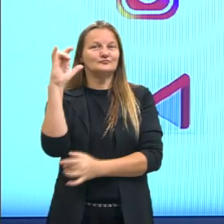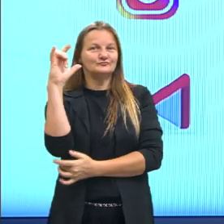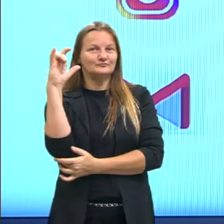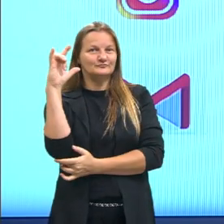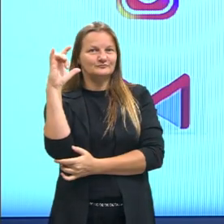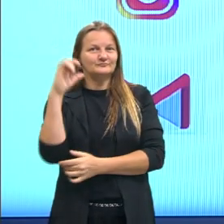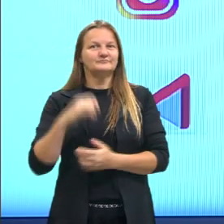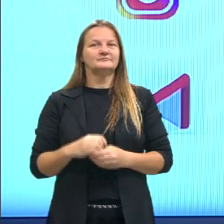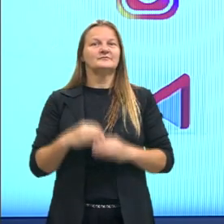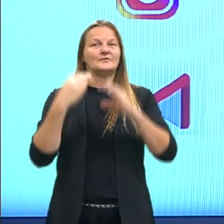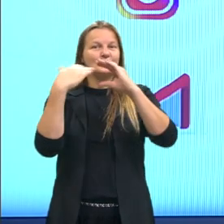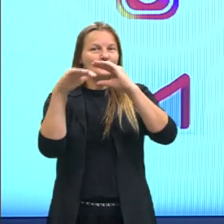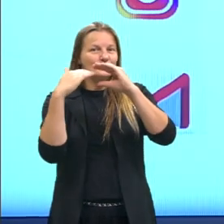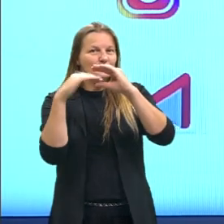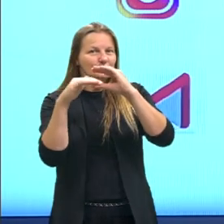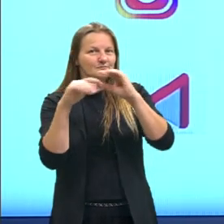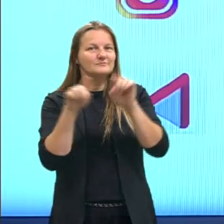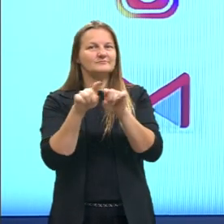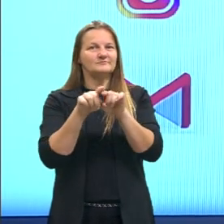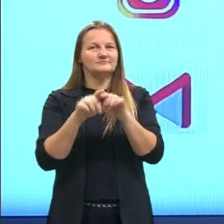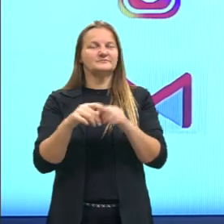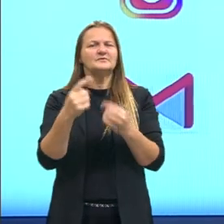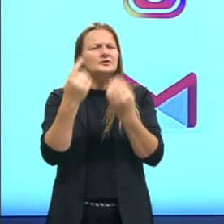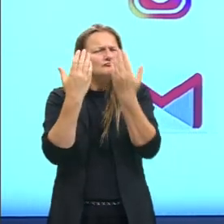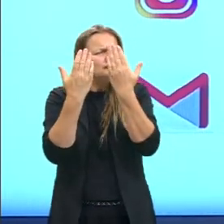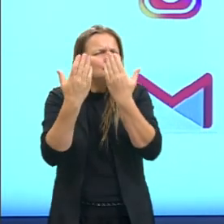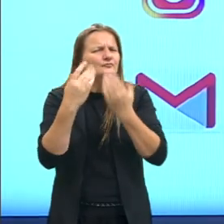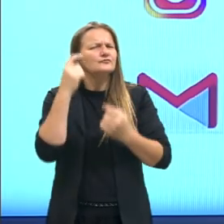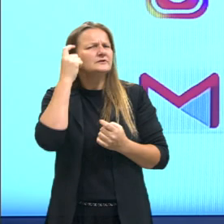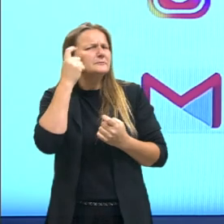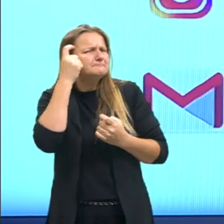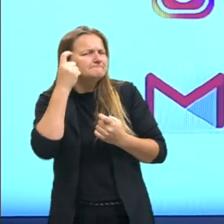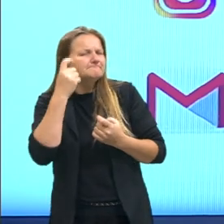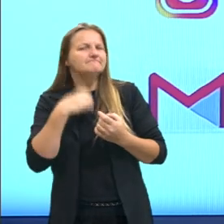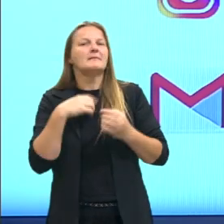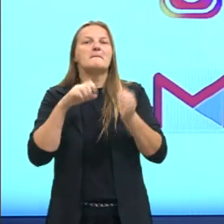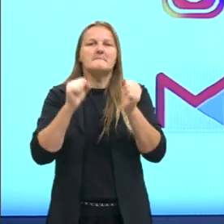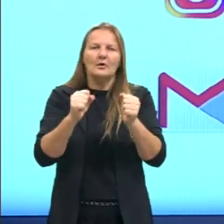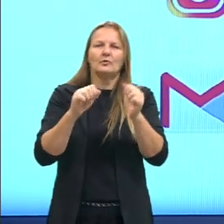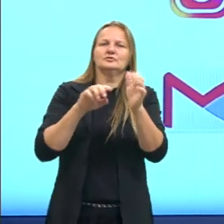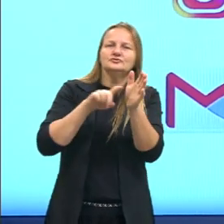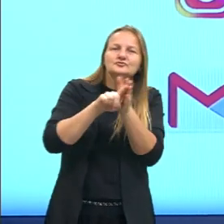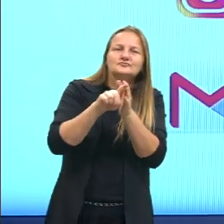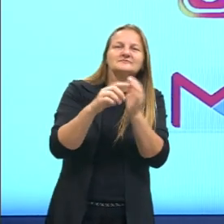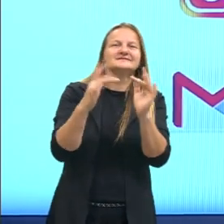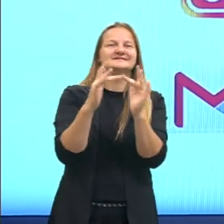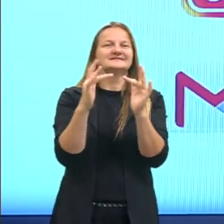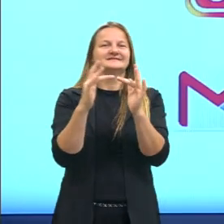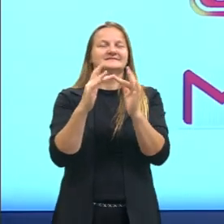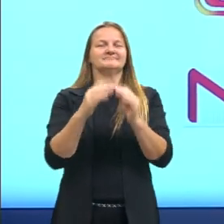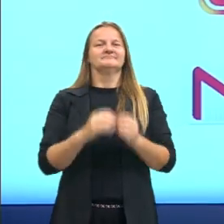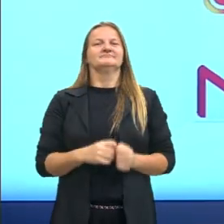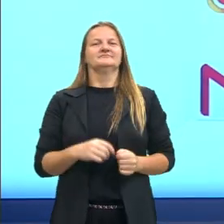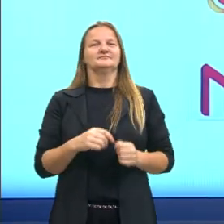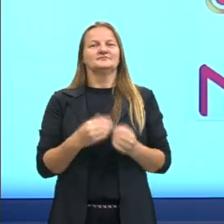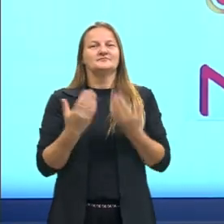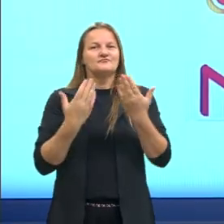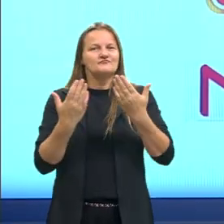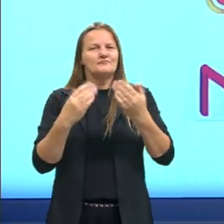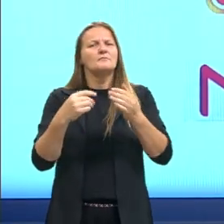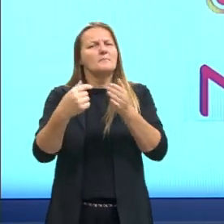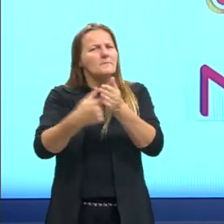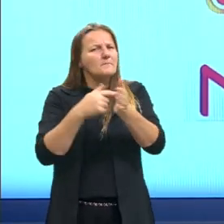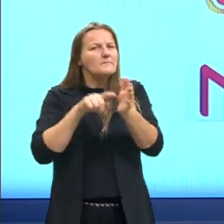tá lá o meu e-mail, certo? Tu tem dúvida, professor, eu gostaria que o senhor me ajudasse na questão X aí, eu